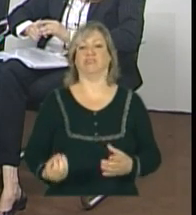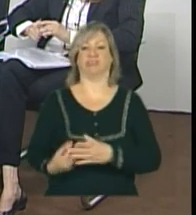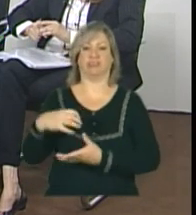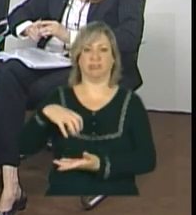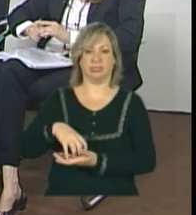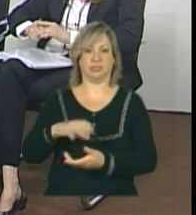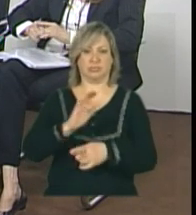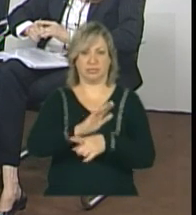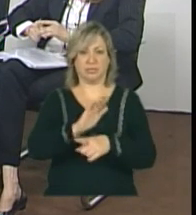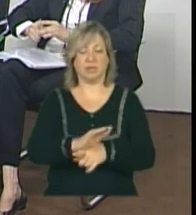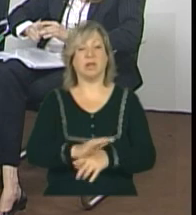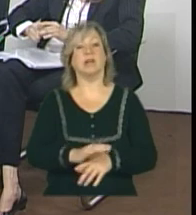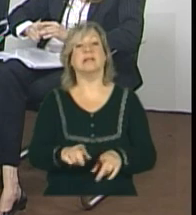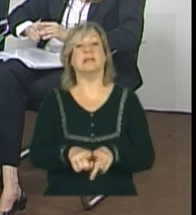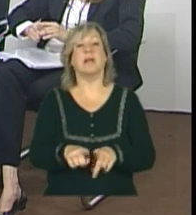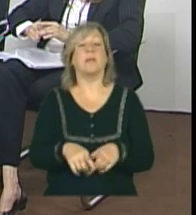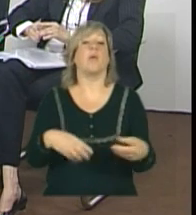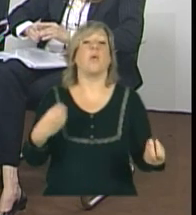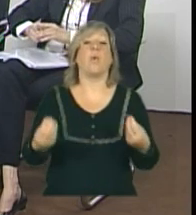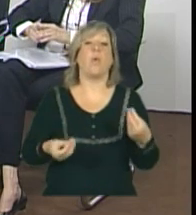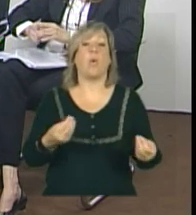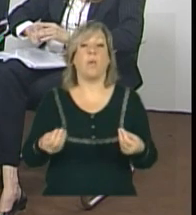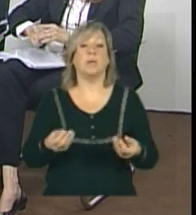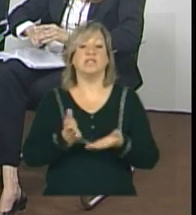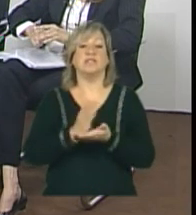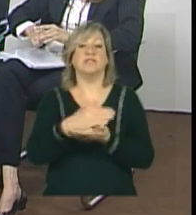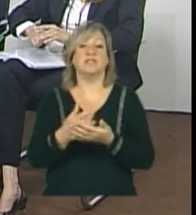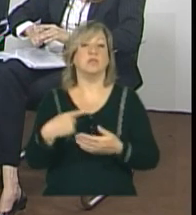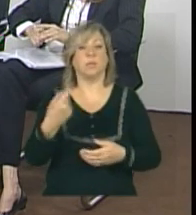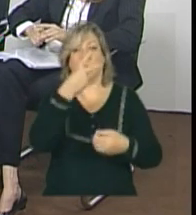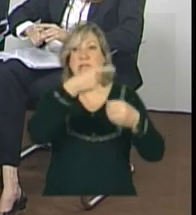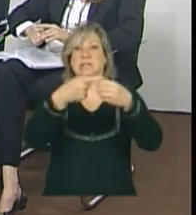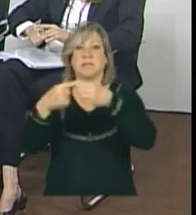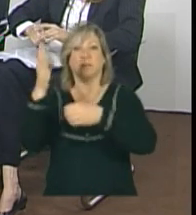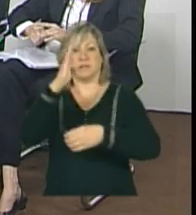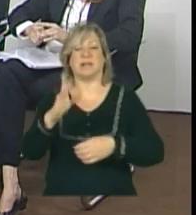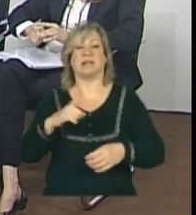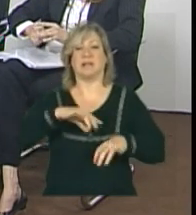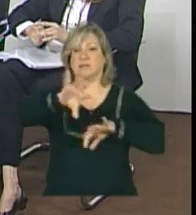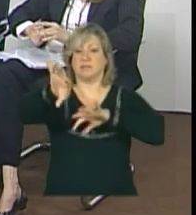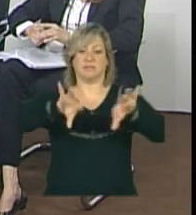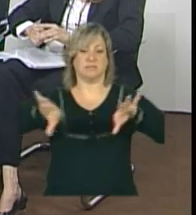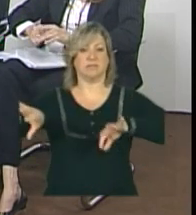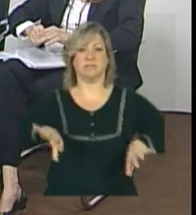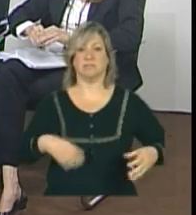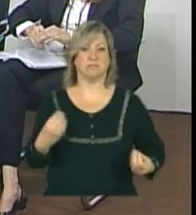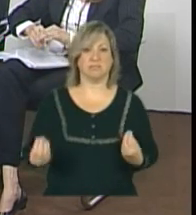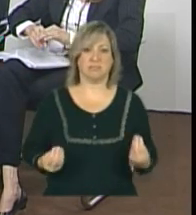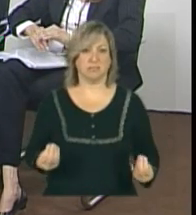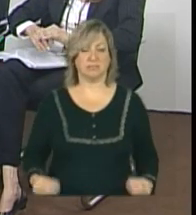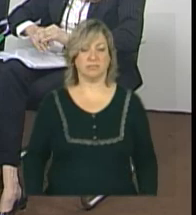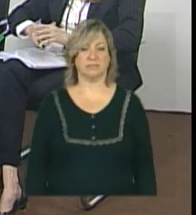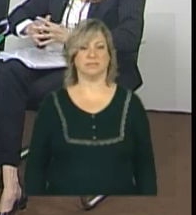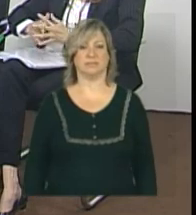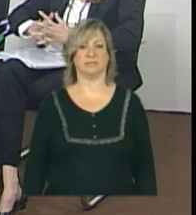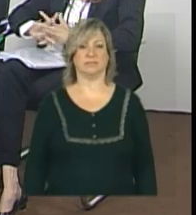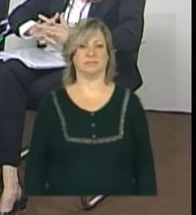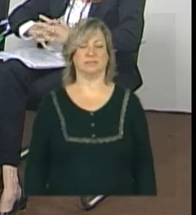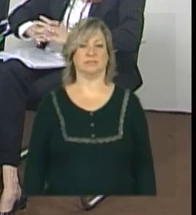E como são as divisões entre os municípios do Brasil, se há um escalonamento, né, por municípios?